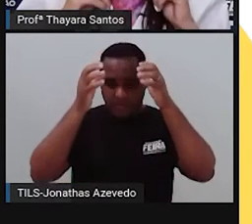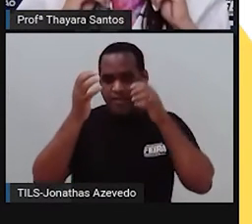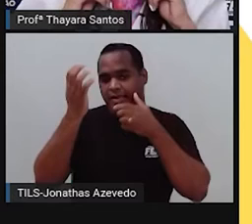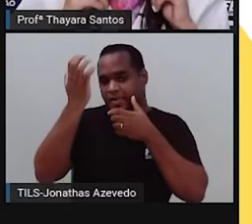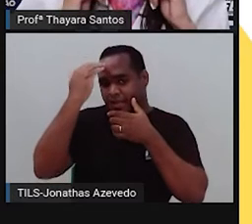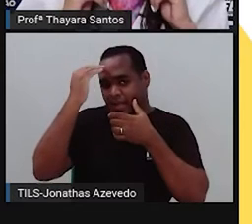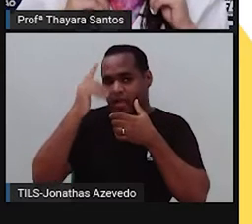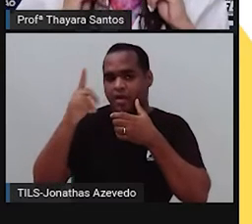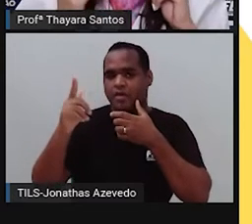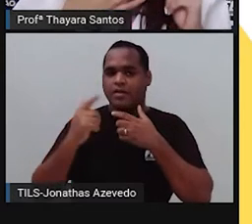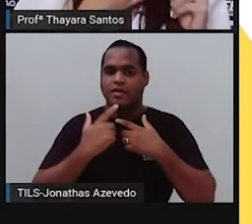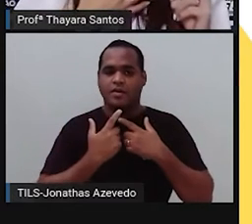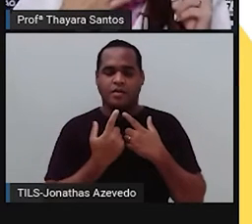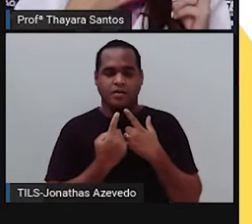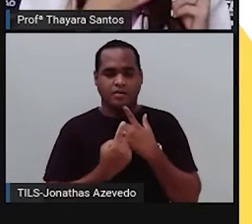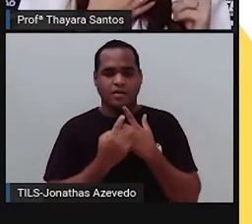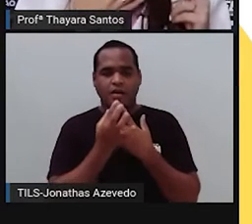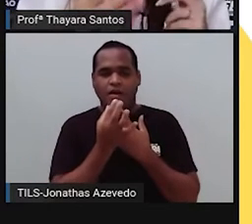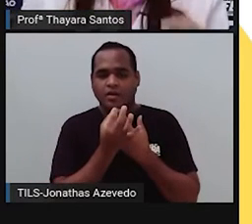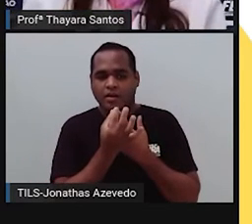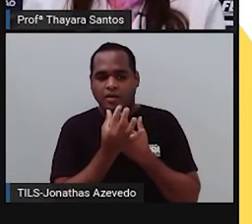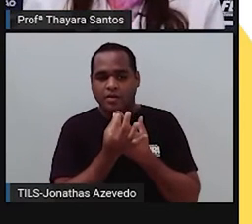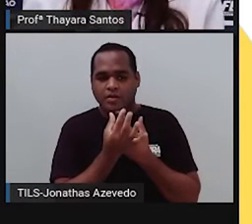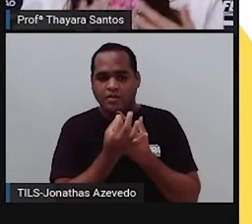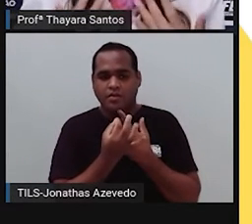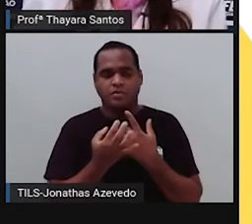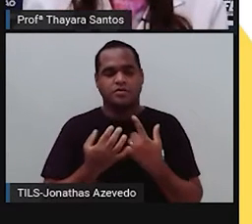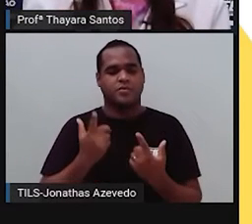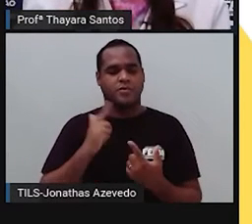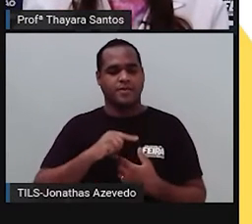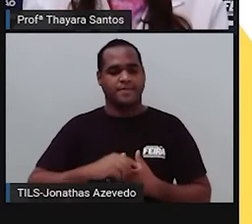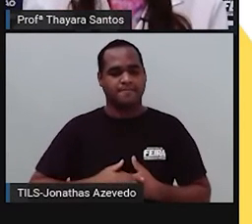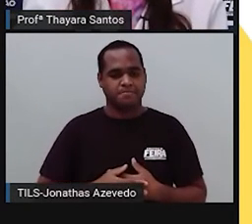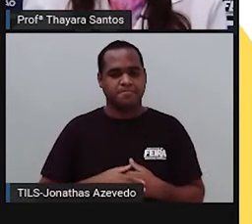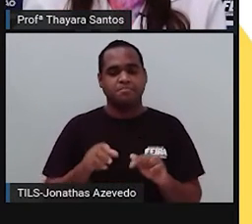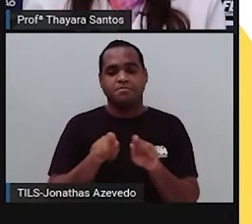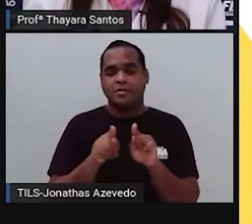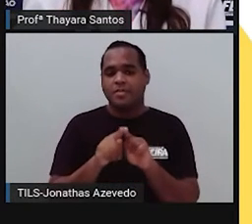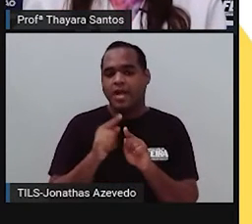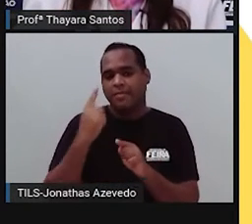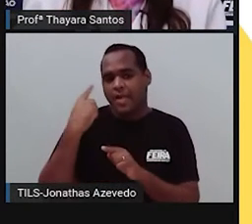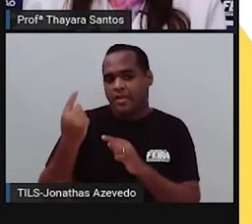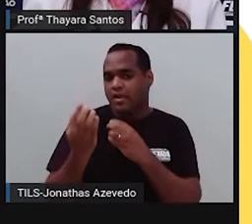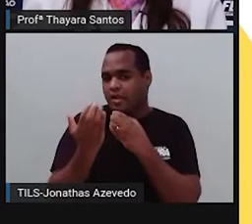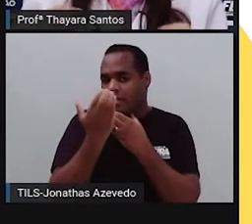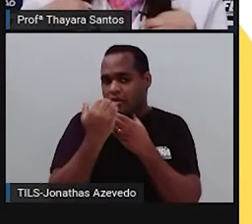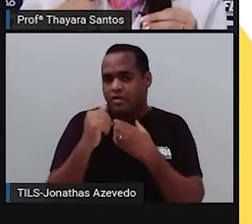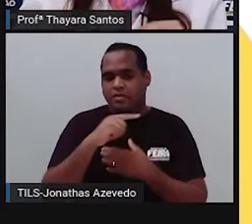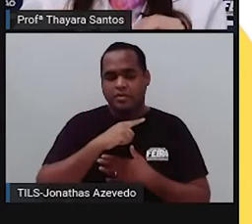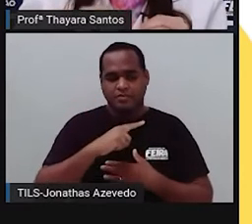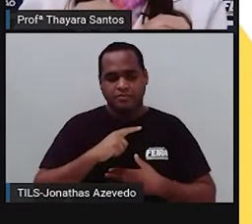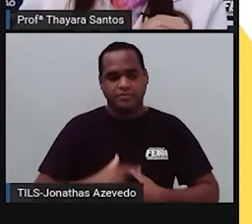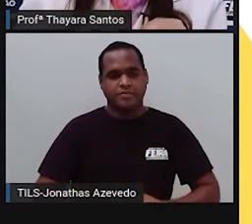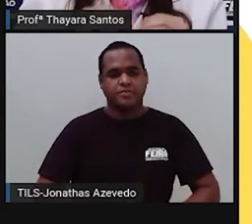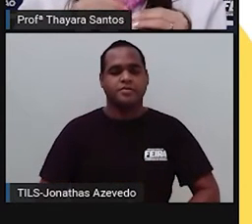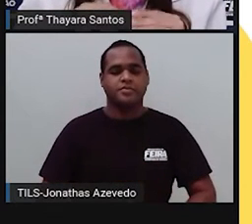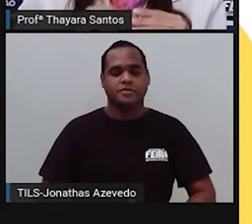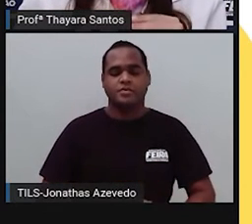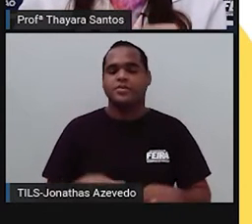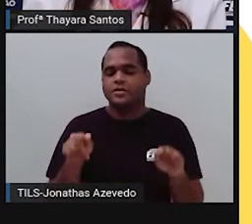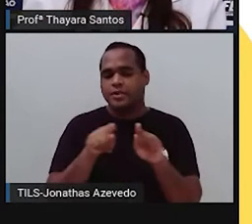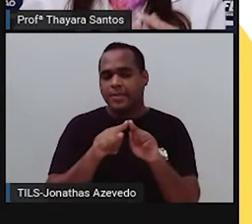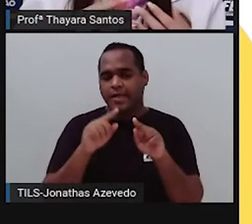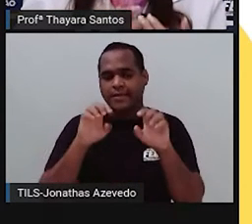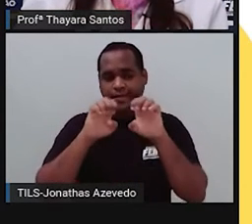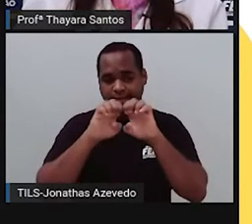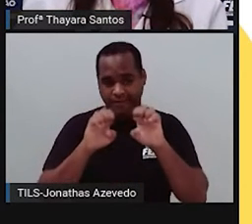palatinas, que estão aqui nessa região da faringe, que também é uma glândula. Então, é nessas